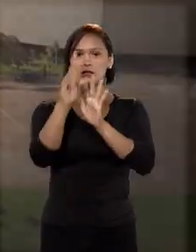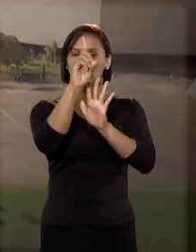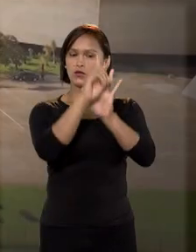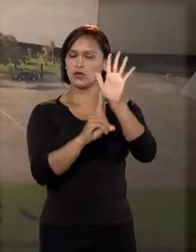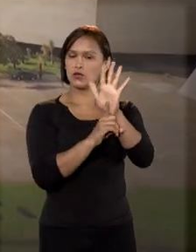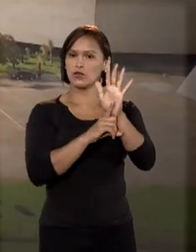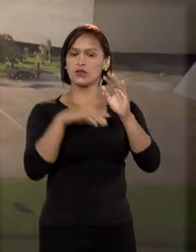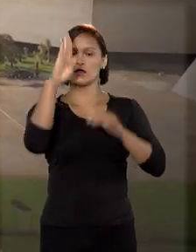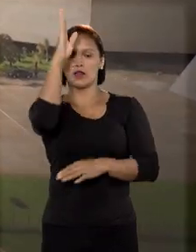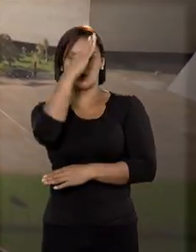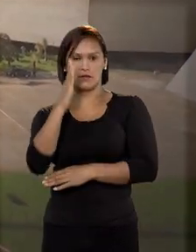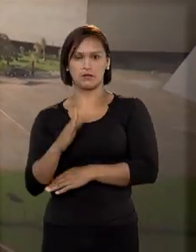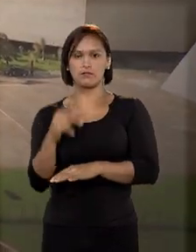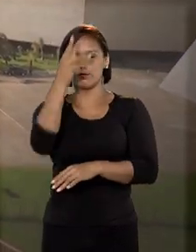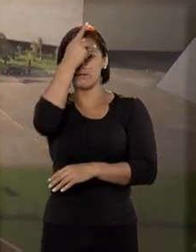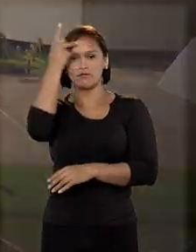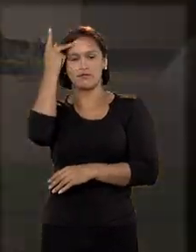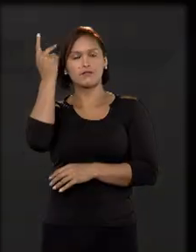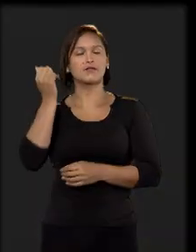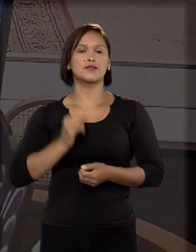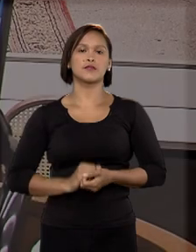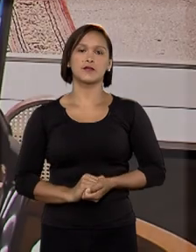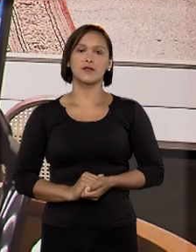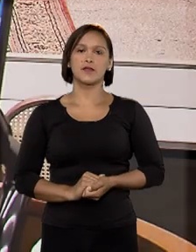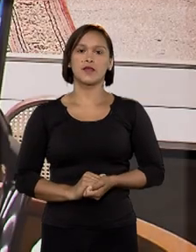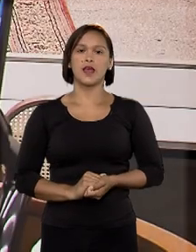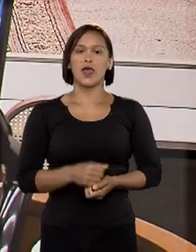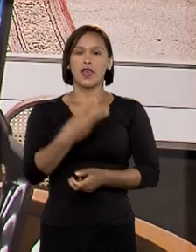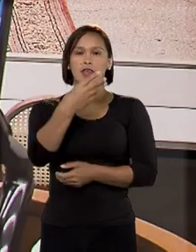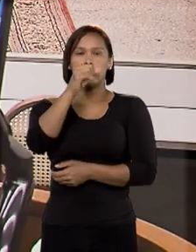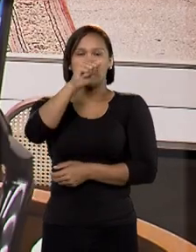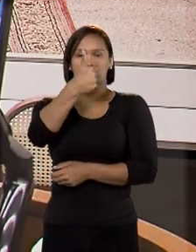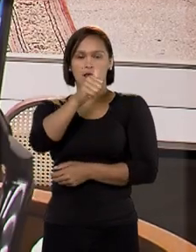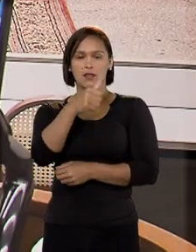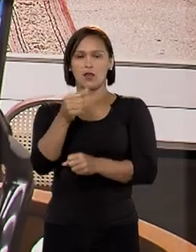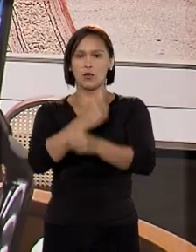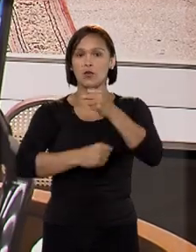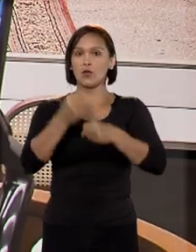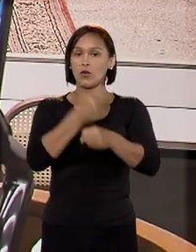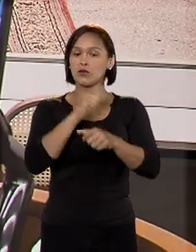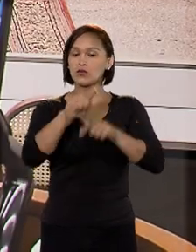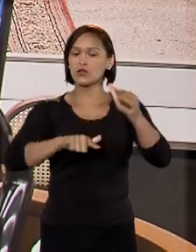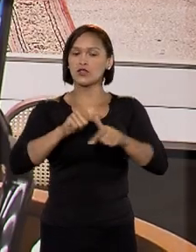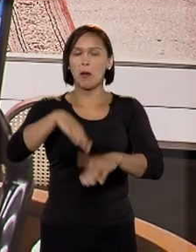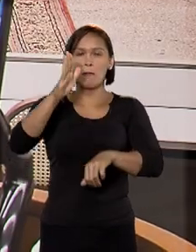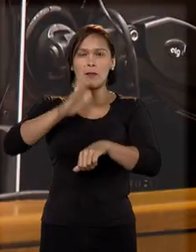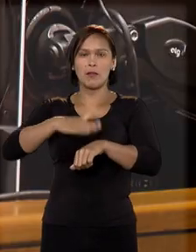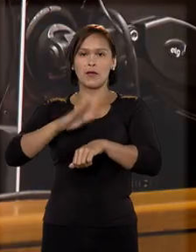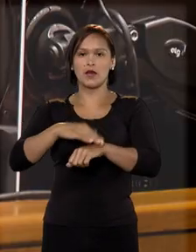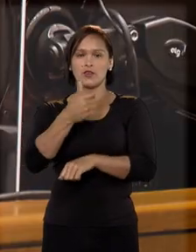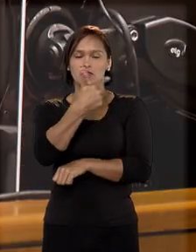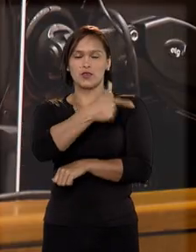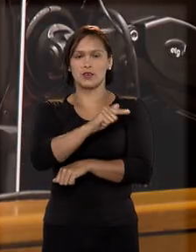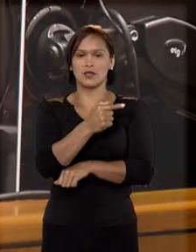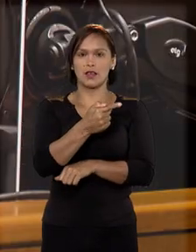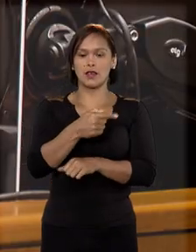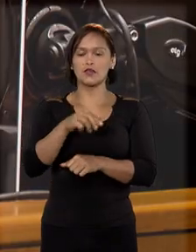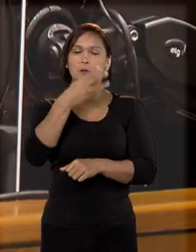STJ é o guardião dos direitos dos brasileiros. Em 31 anos de existência, já julgou mais de